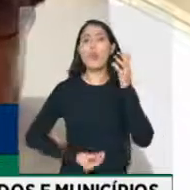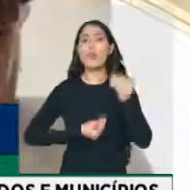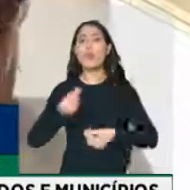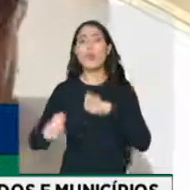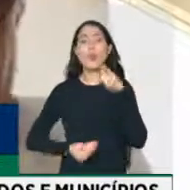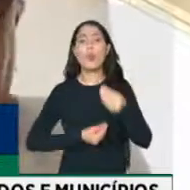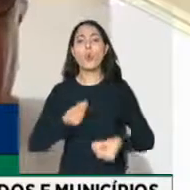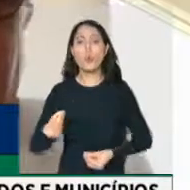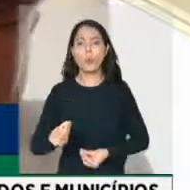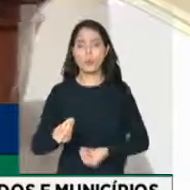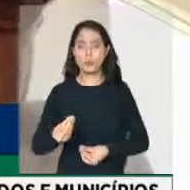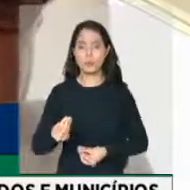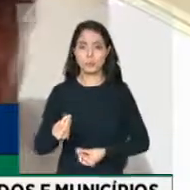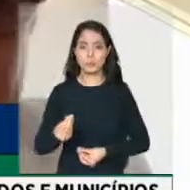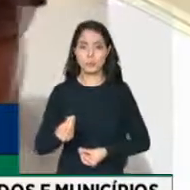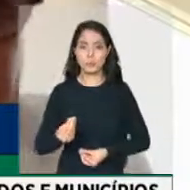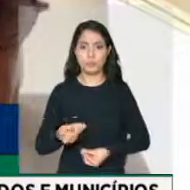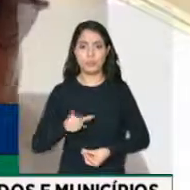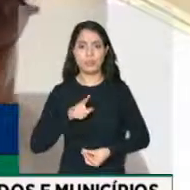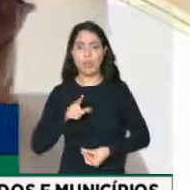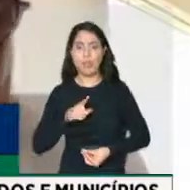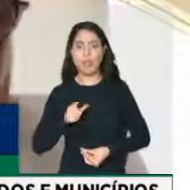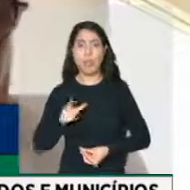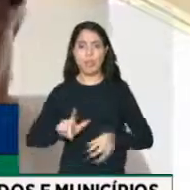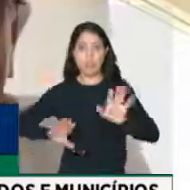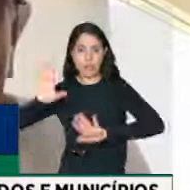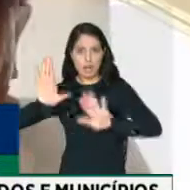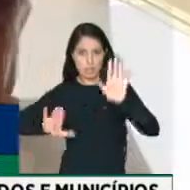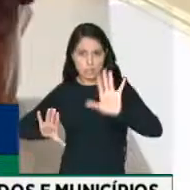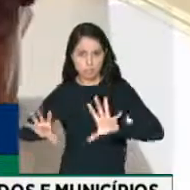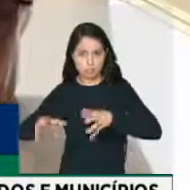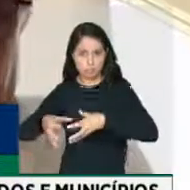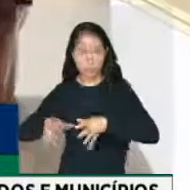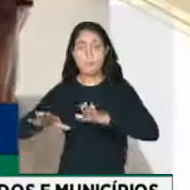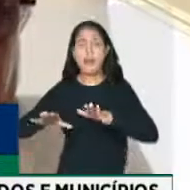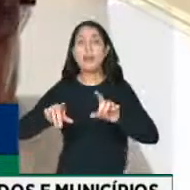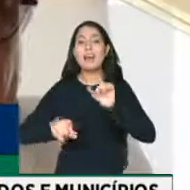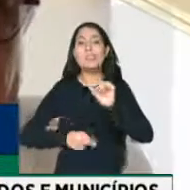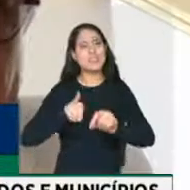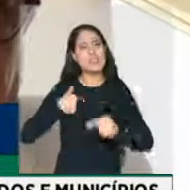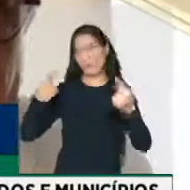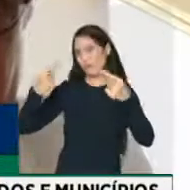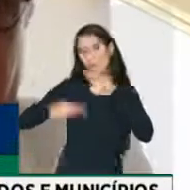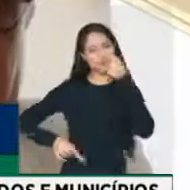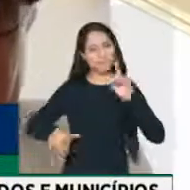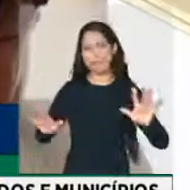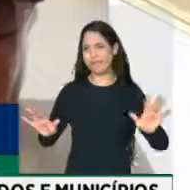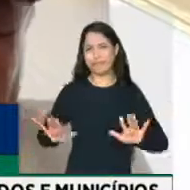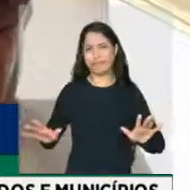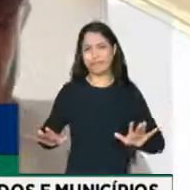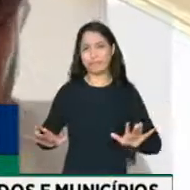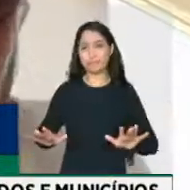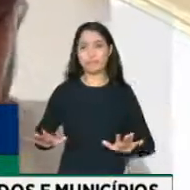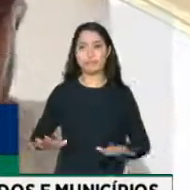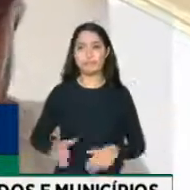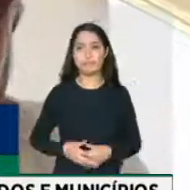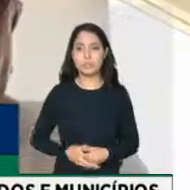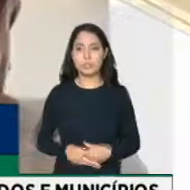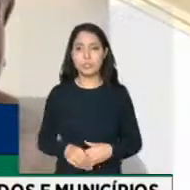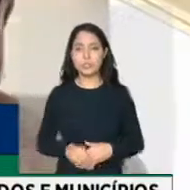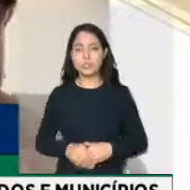mandatos atuais e daí fazer uma eleição única. Eu sou contrário a esse posicionamento. Já tive, inclusive, a